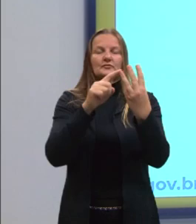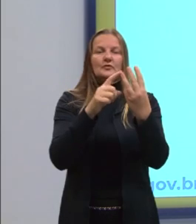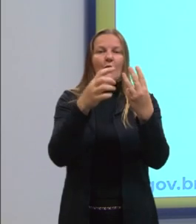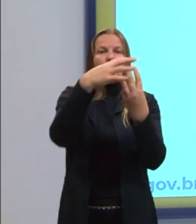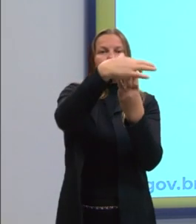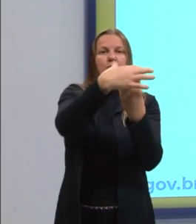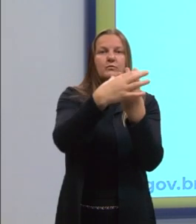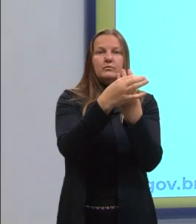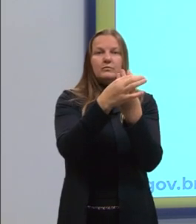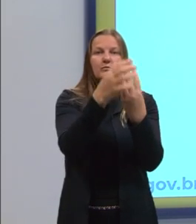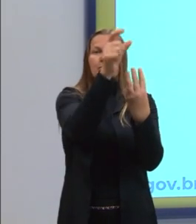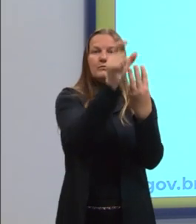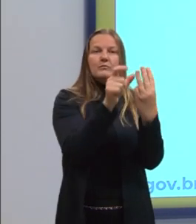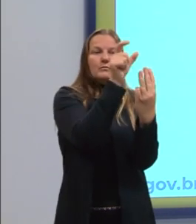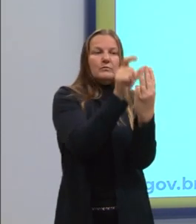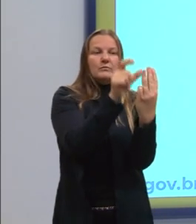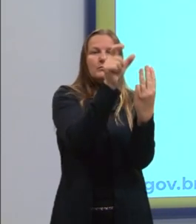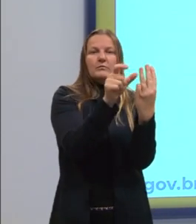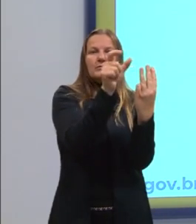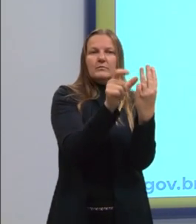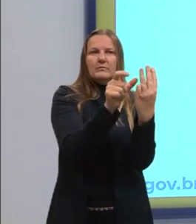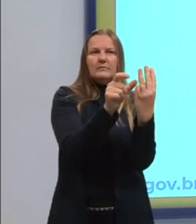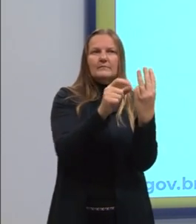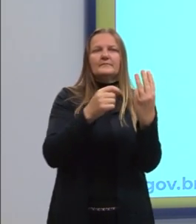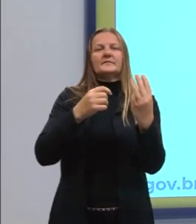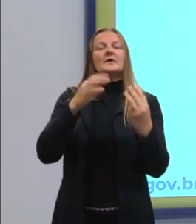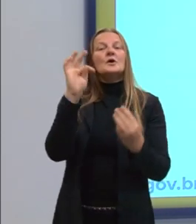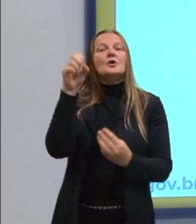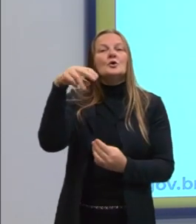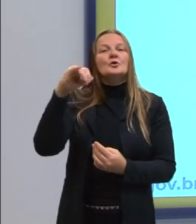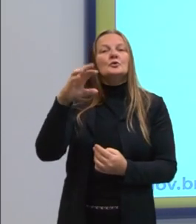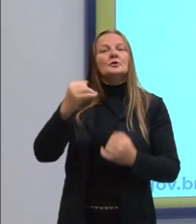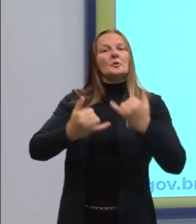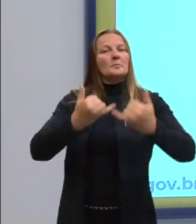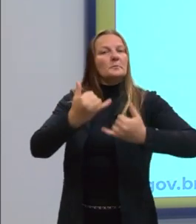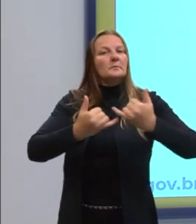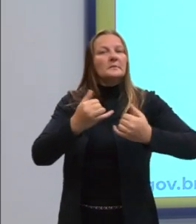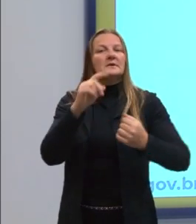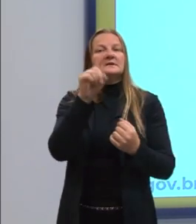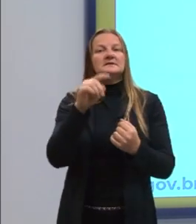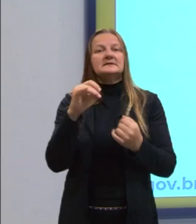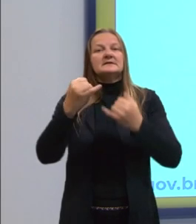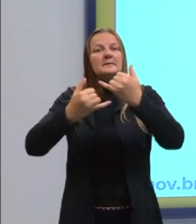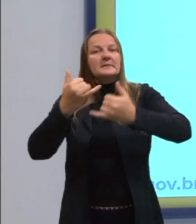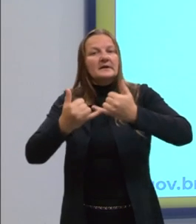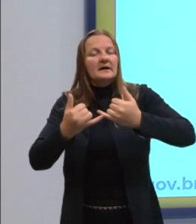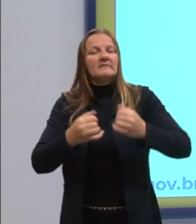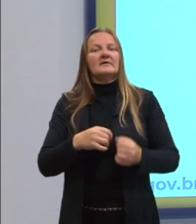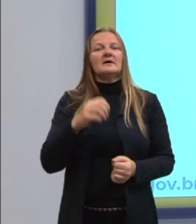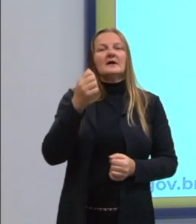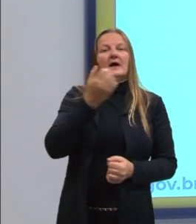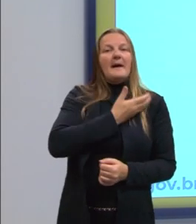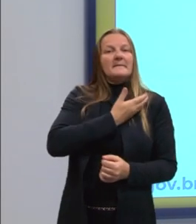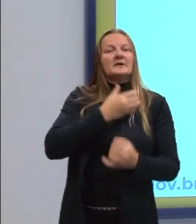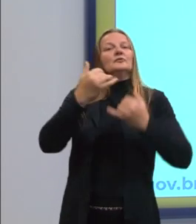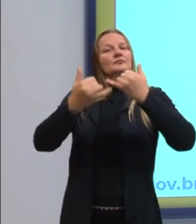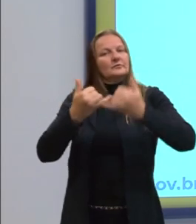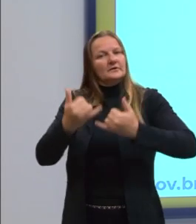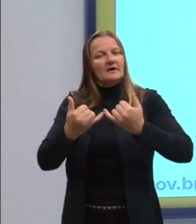sujeito. Toninho brincava, Zezé brincava, amigos